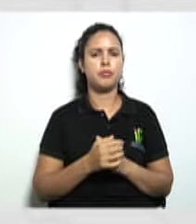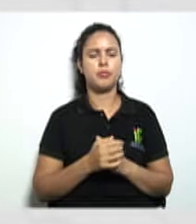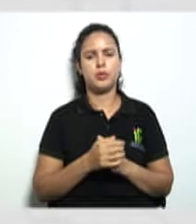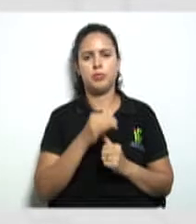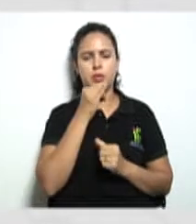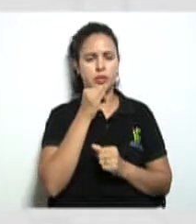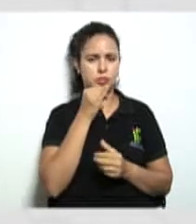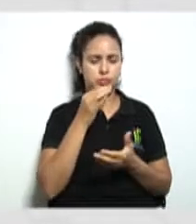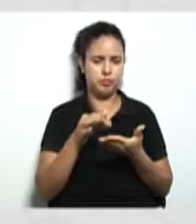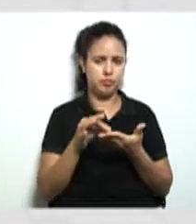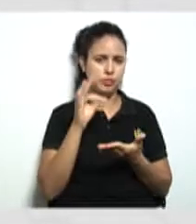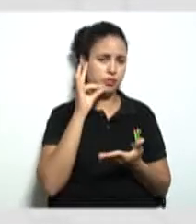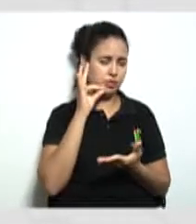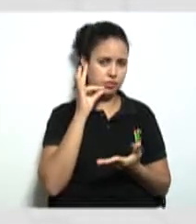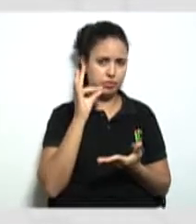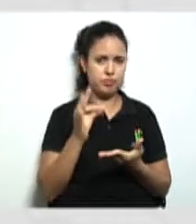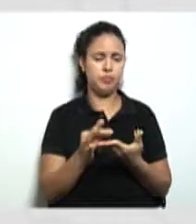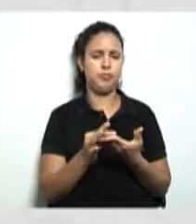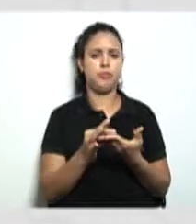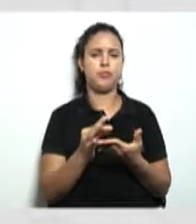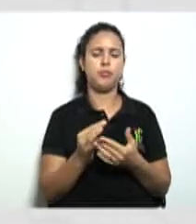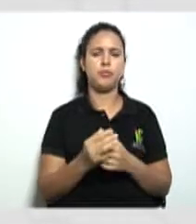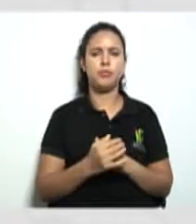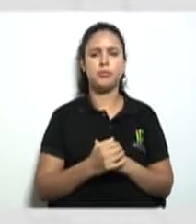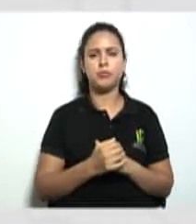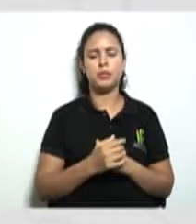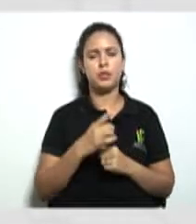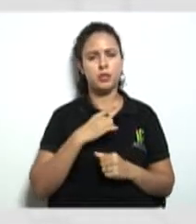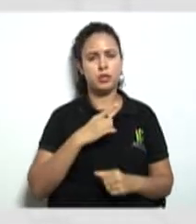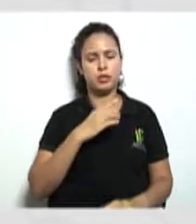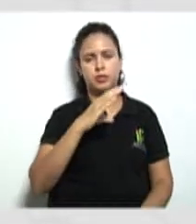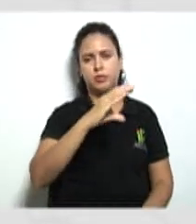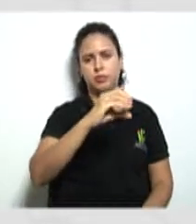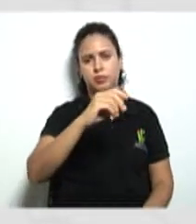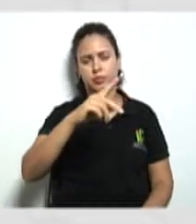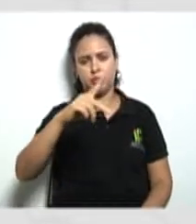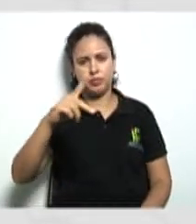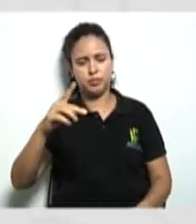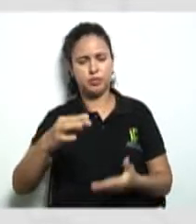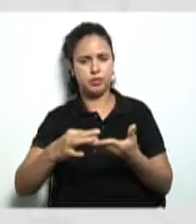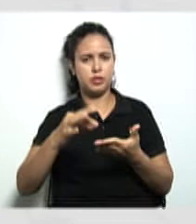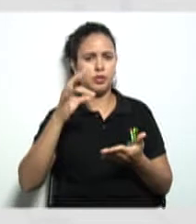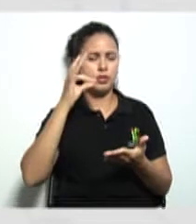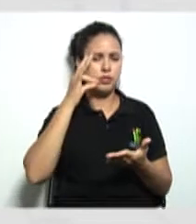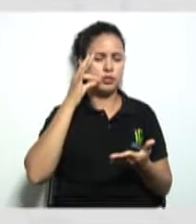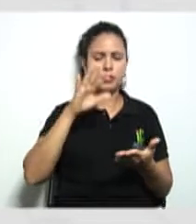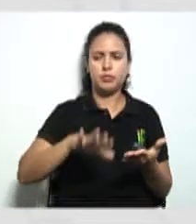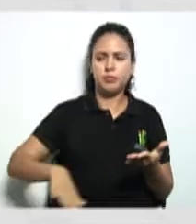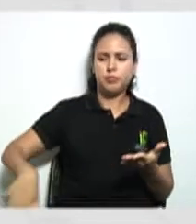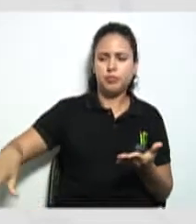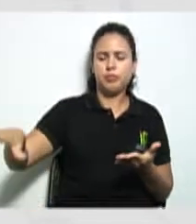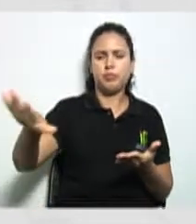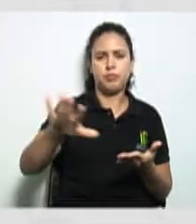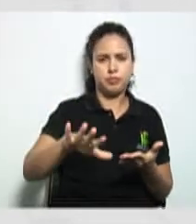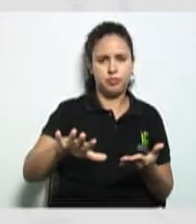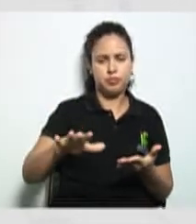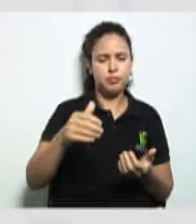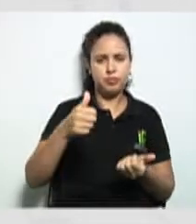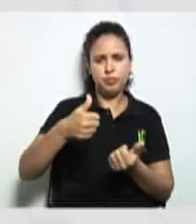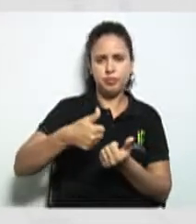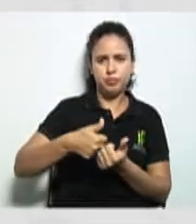do café temos uma cooperativa de café de café e cultores de uma determinada região aqui